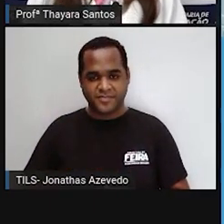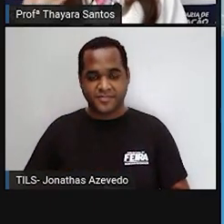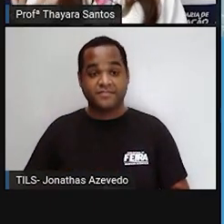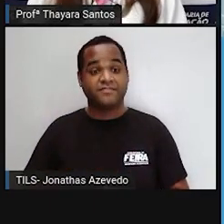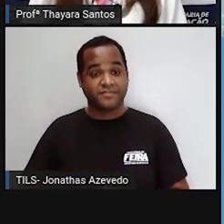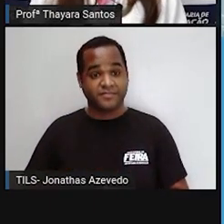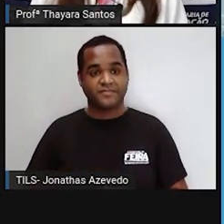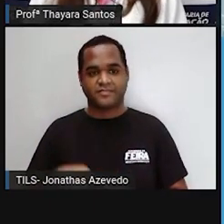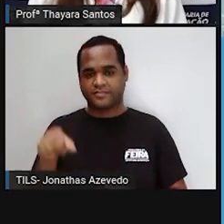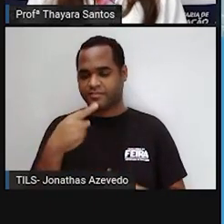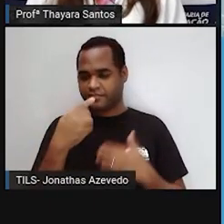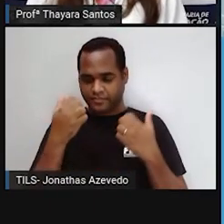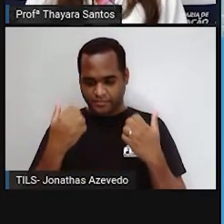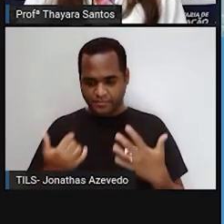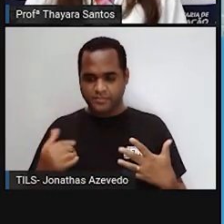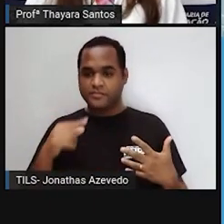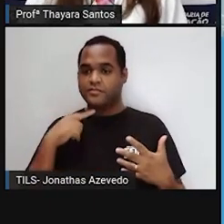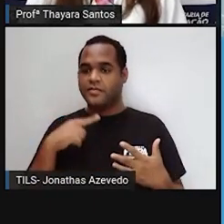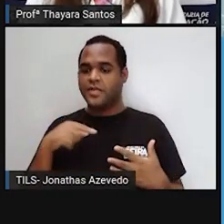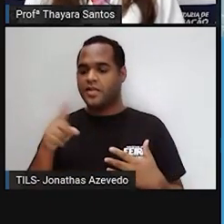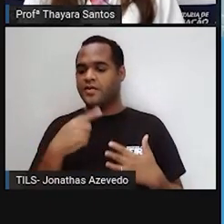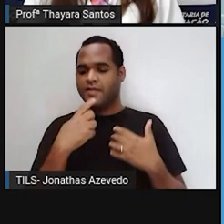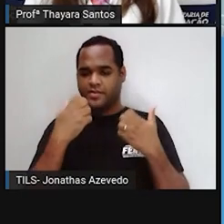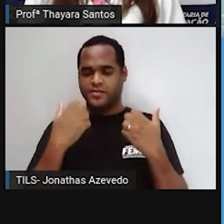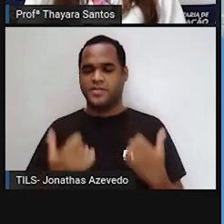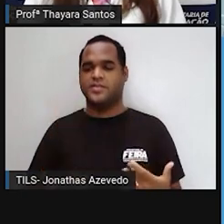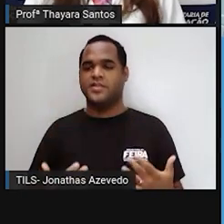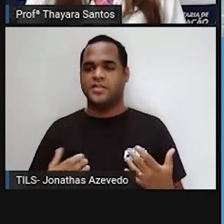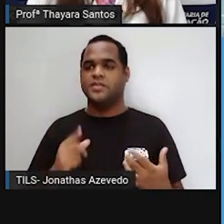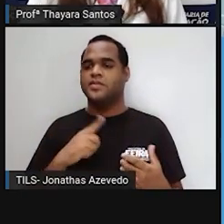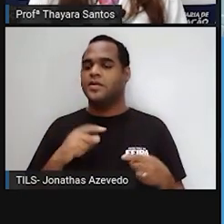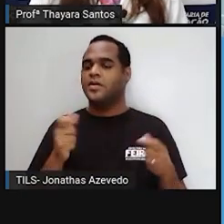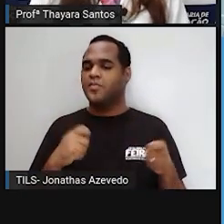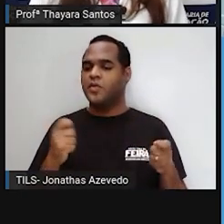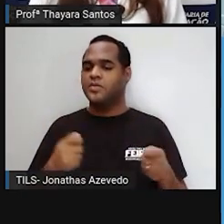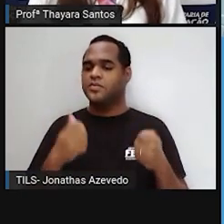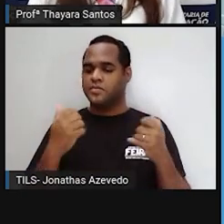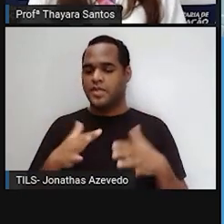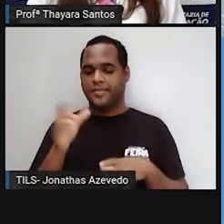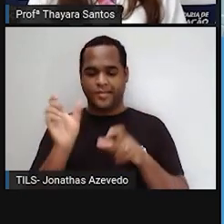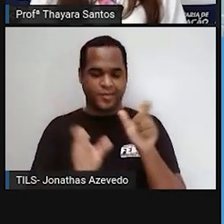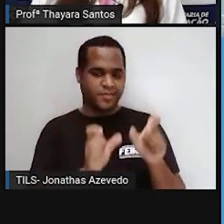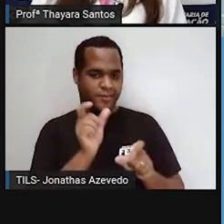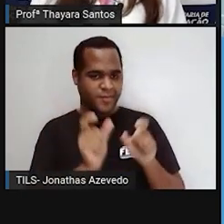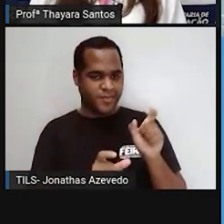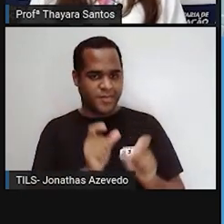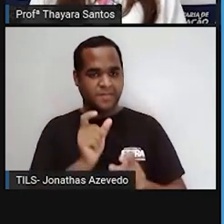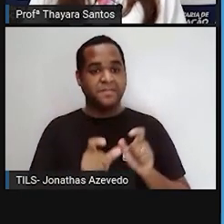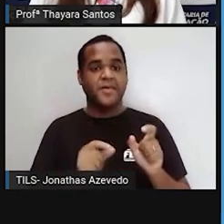E como eu já falei pra vocês, cada um desses ecossistemas, eles têm a sua própria característica.